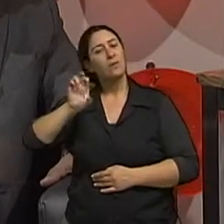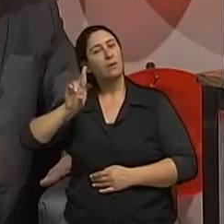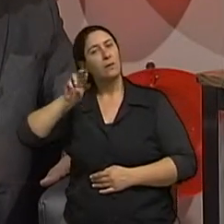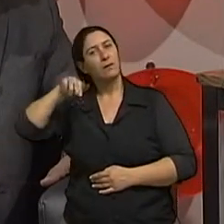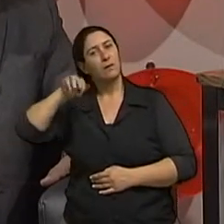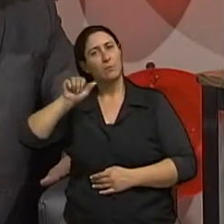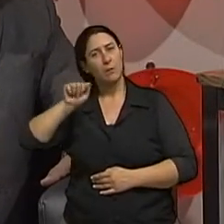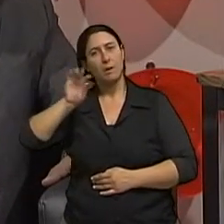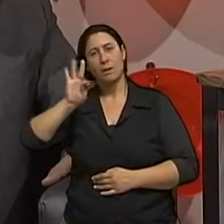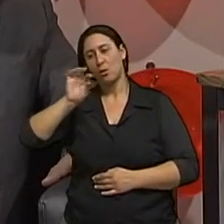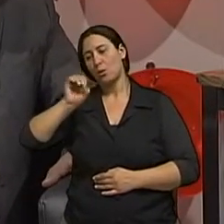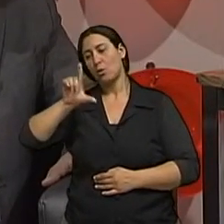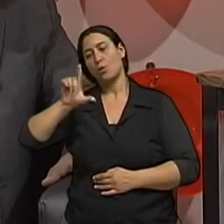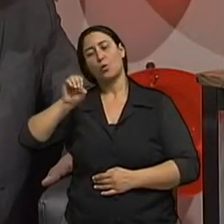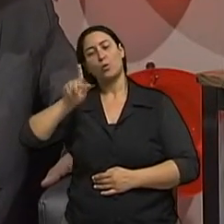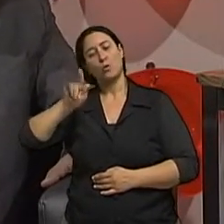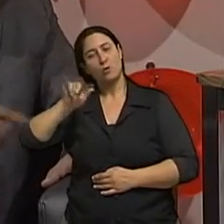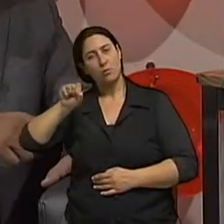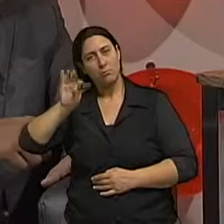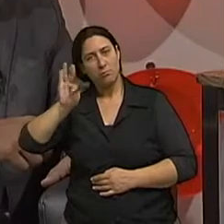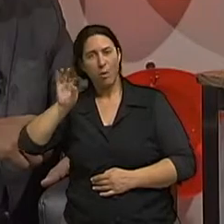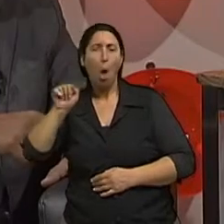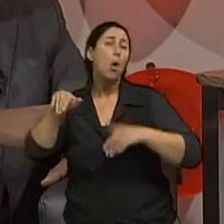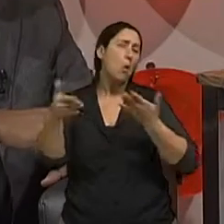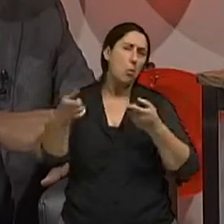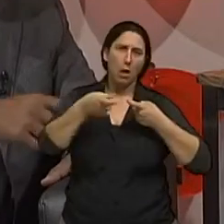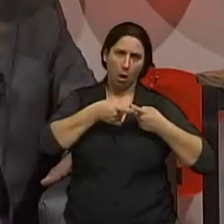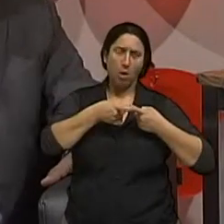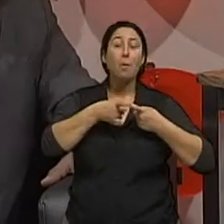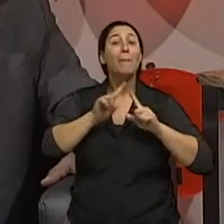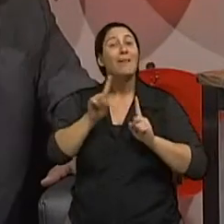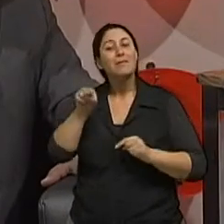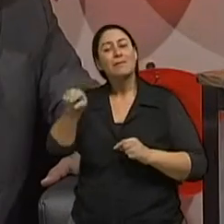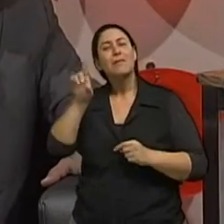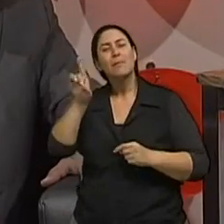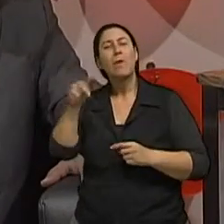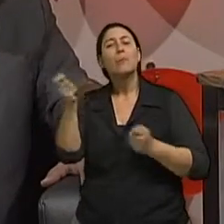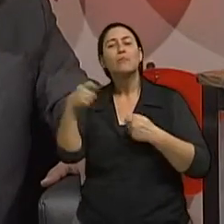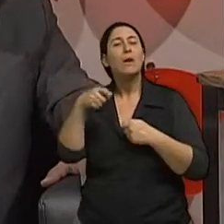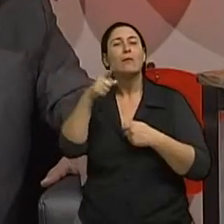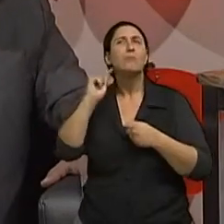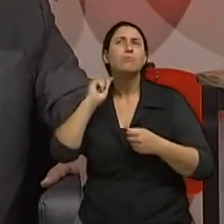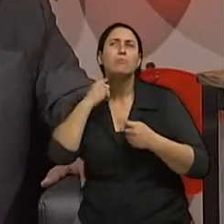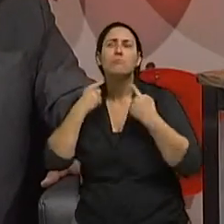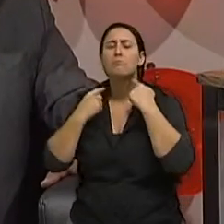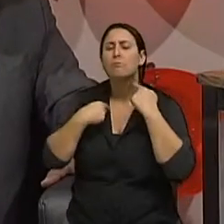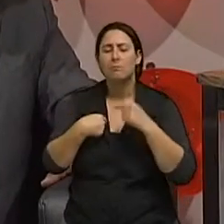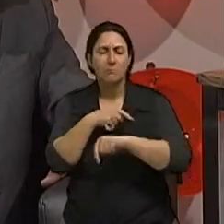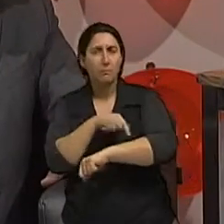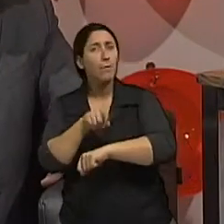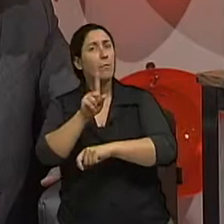todos os seus sinais essa avaliação não consiste em mostrar só o sinal da mão ou o sinal do pescoço nem nada consiste em tirar